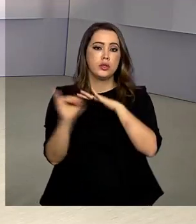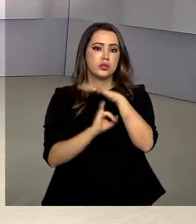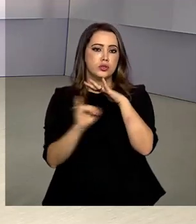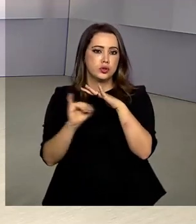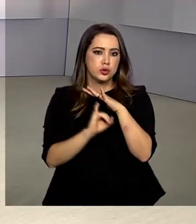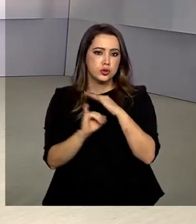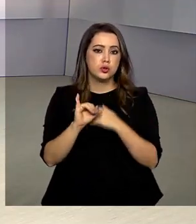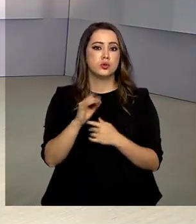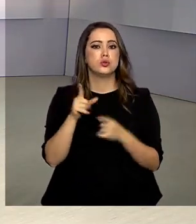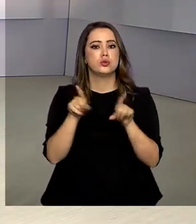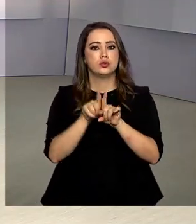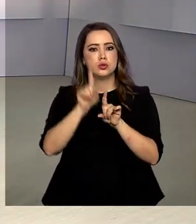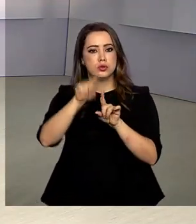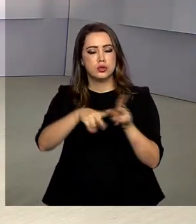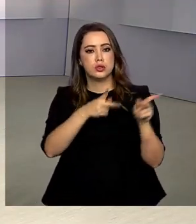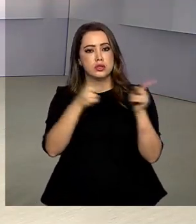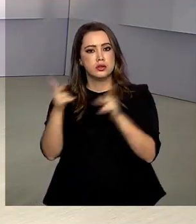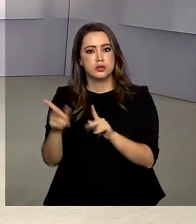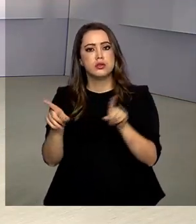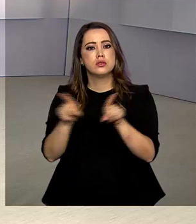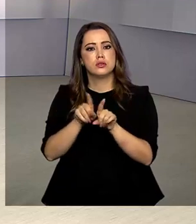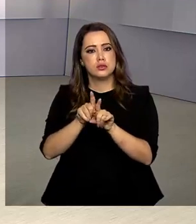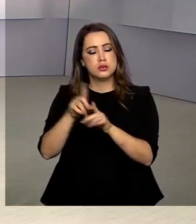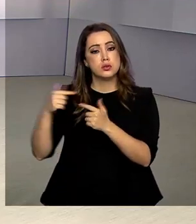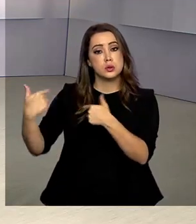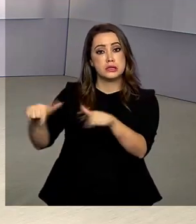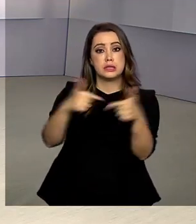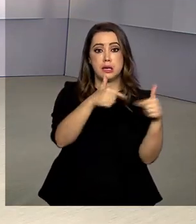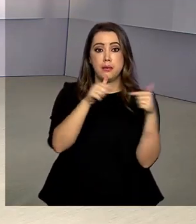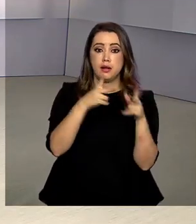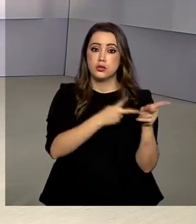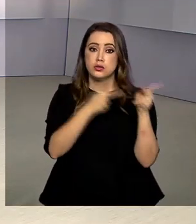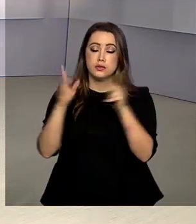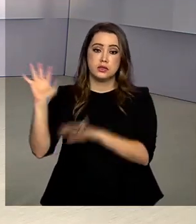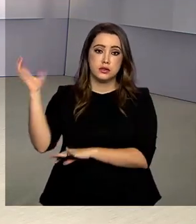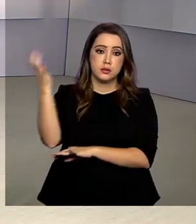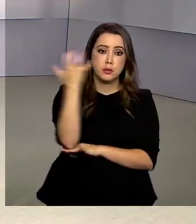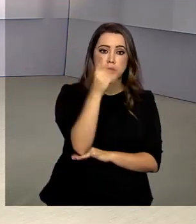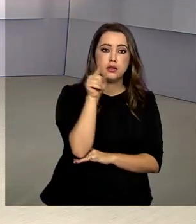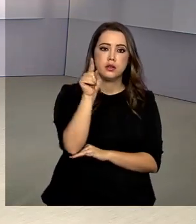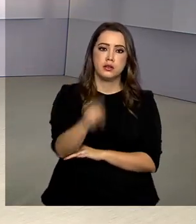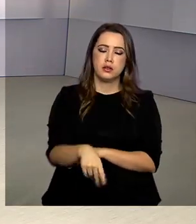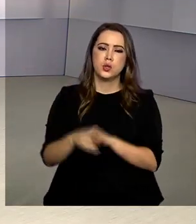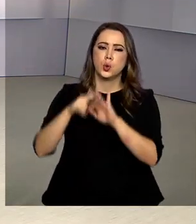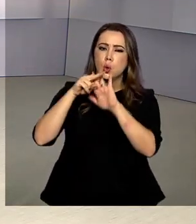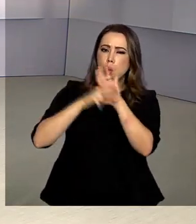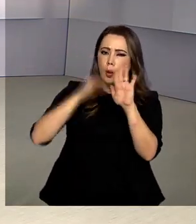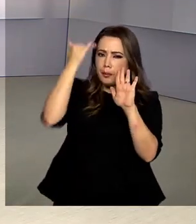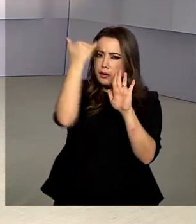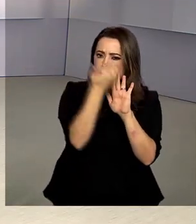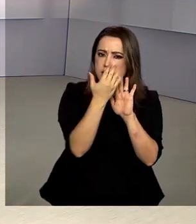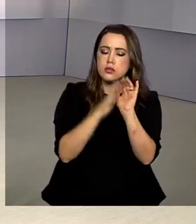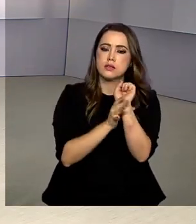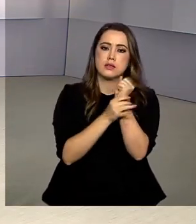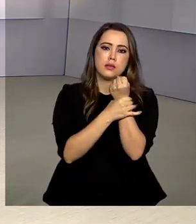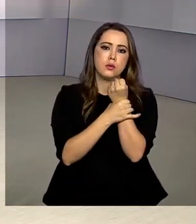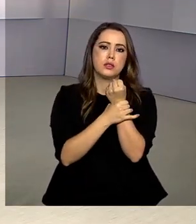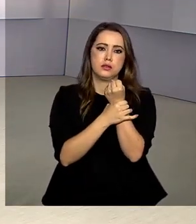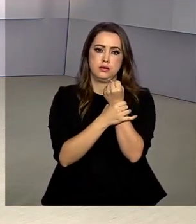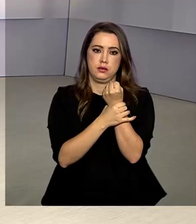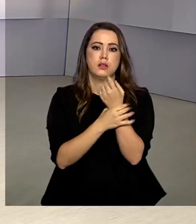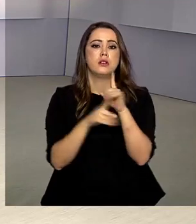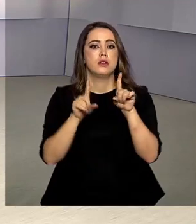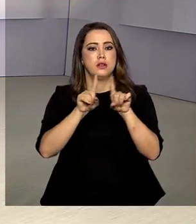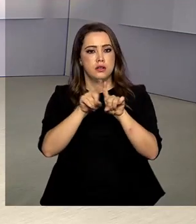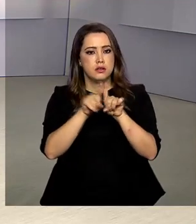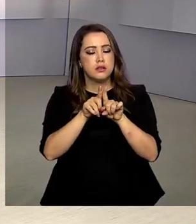Mendes de Conservação da Biodiversidade, as atividades de visitação pública no parque deverão respeitar protocolos de segurança